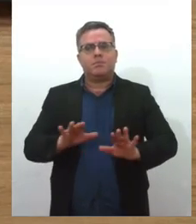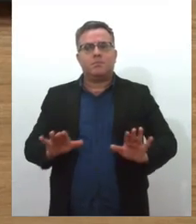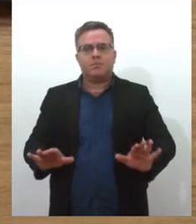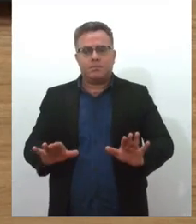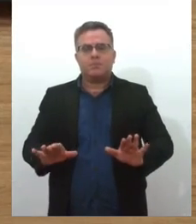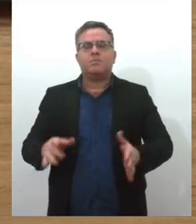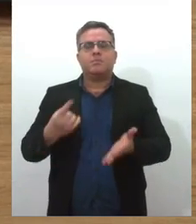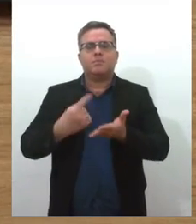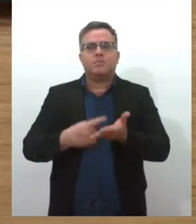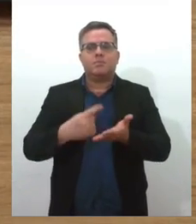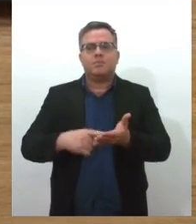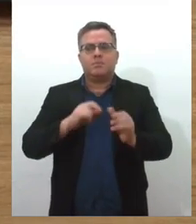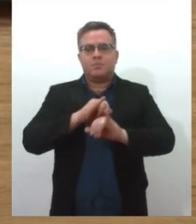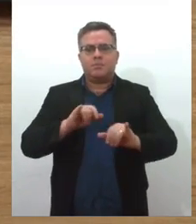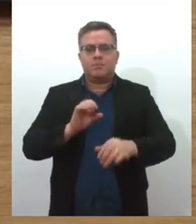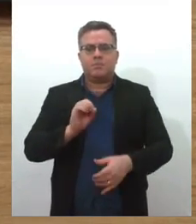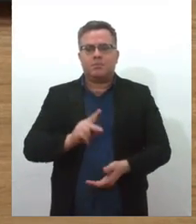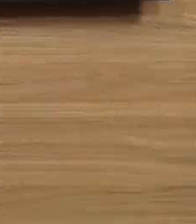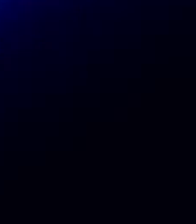próximo informativo.